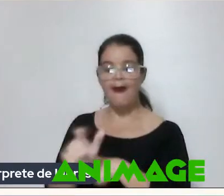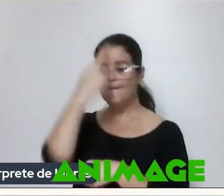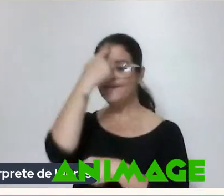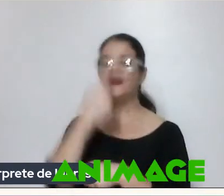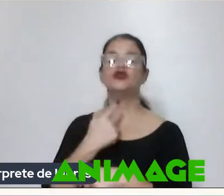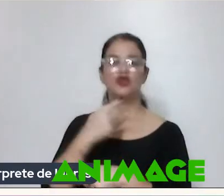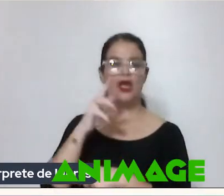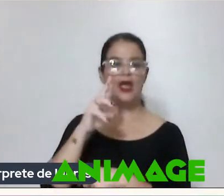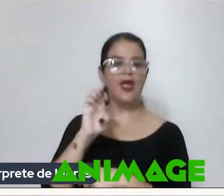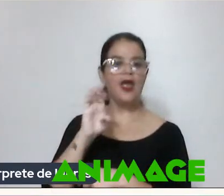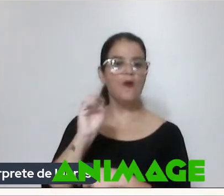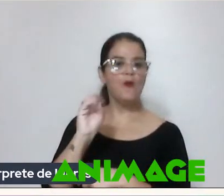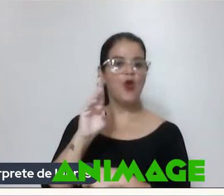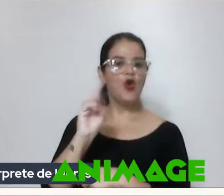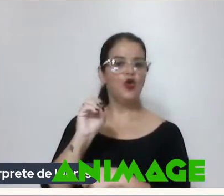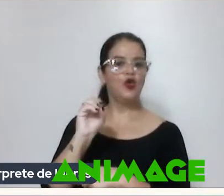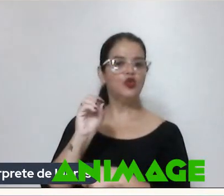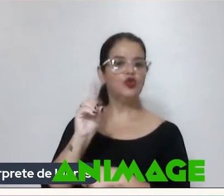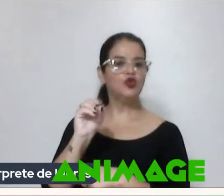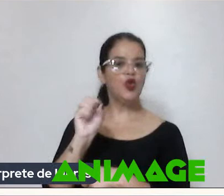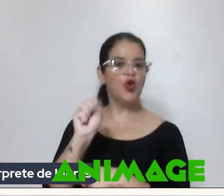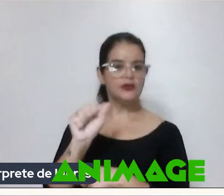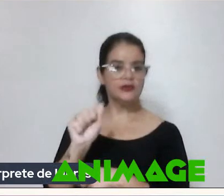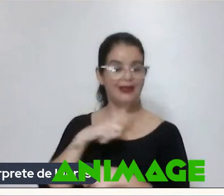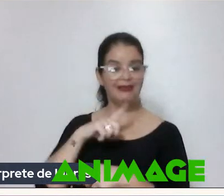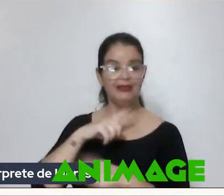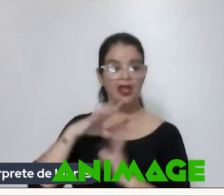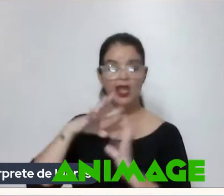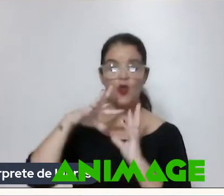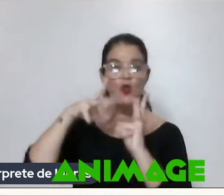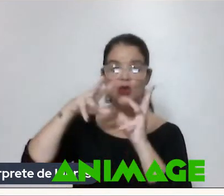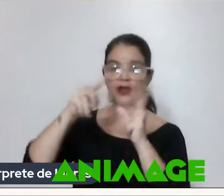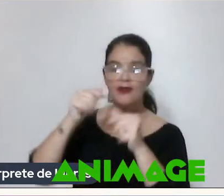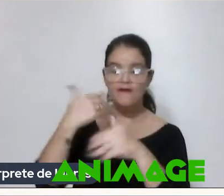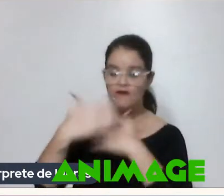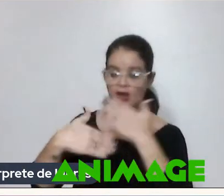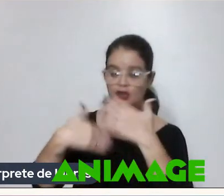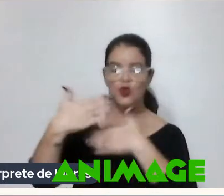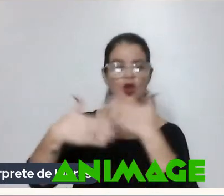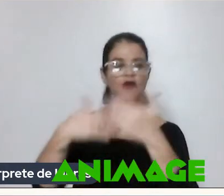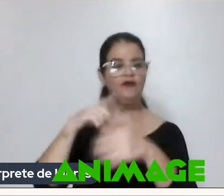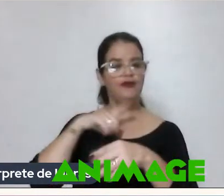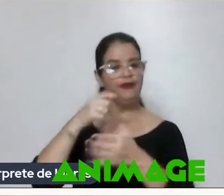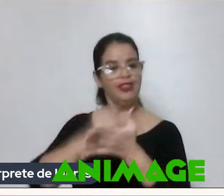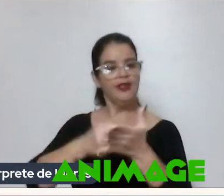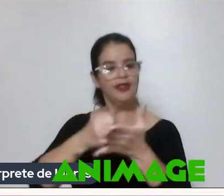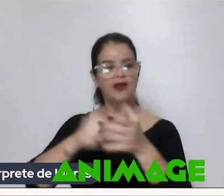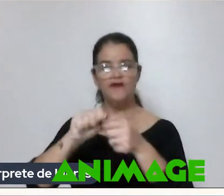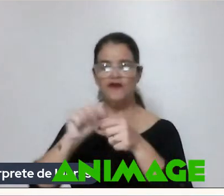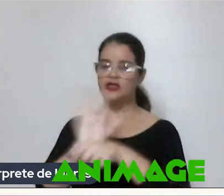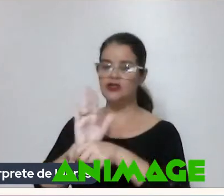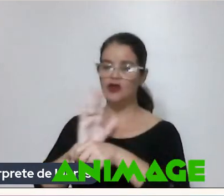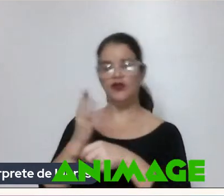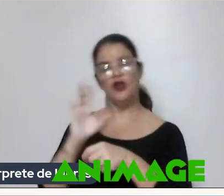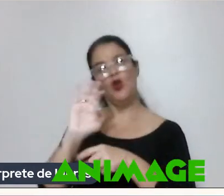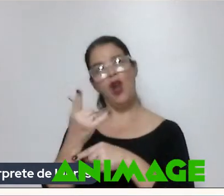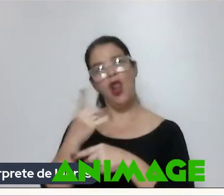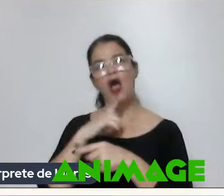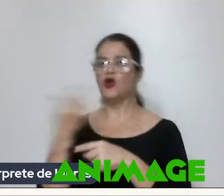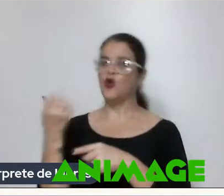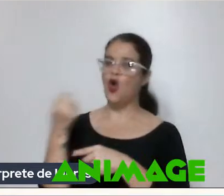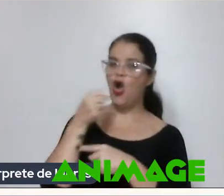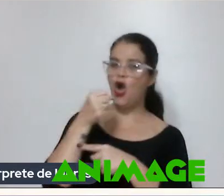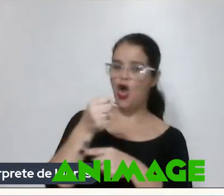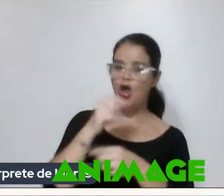Ele tem Um universo Construído Que eu vou tentar Fazer um filme Claro que colocando O meu mundo Aqui O que eu gosto